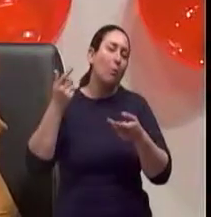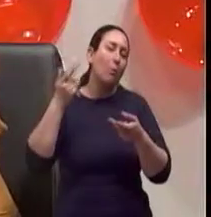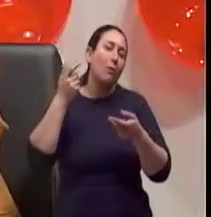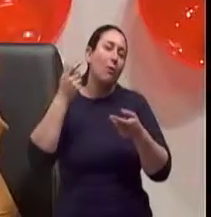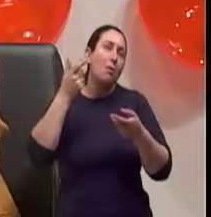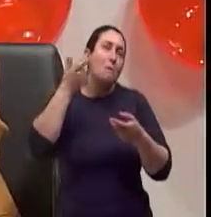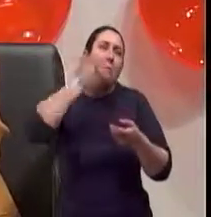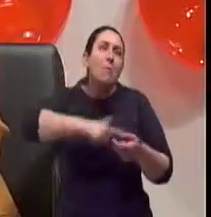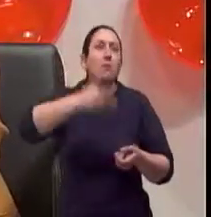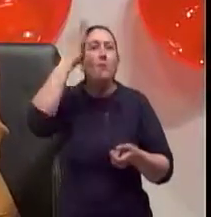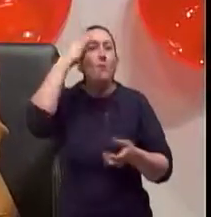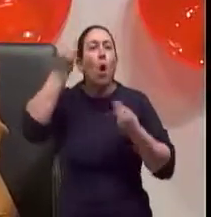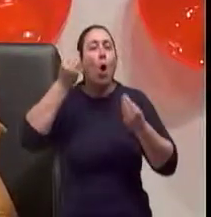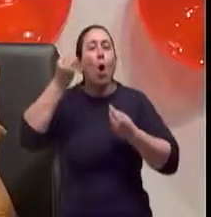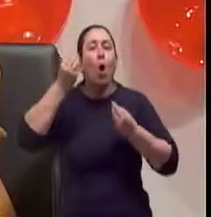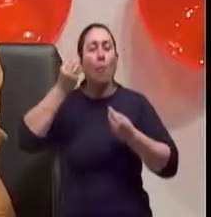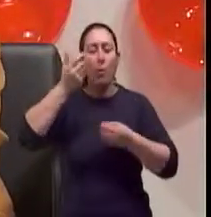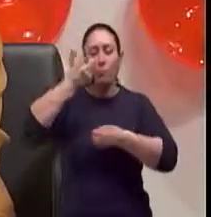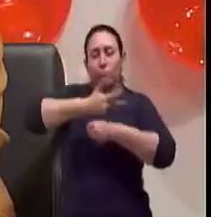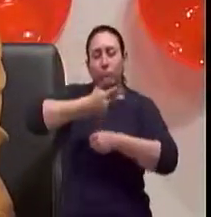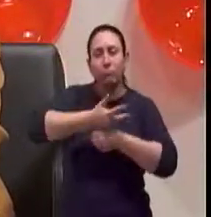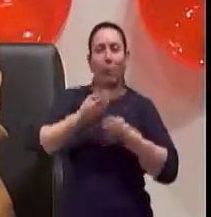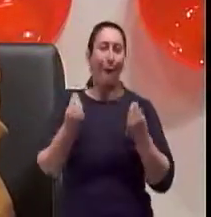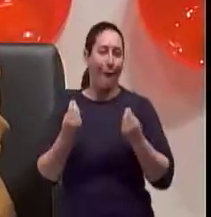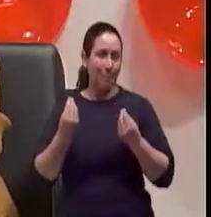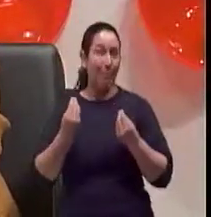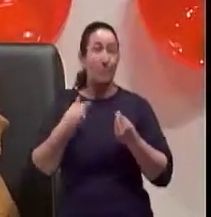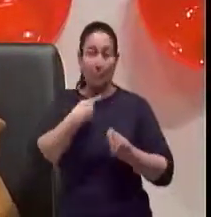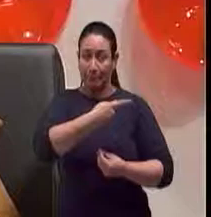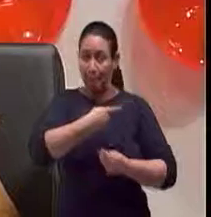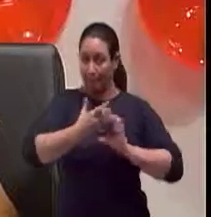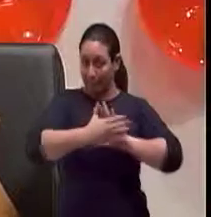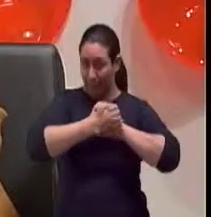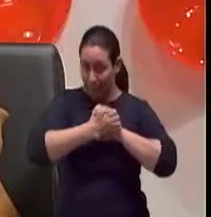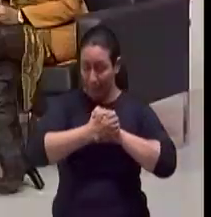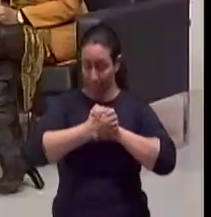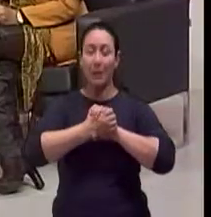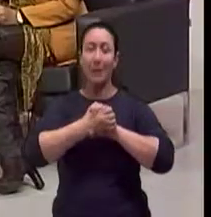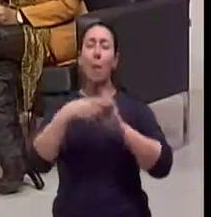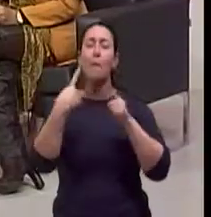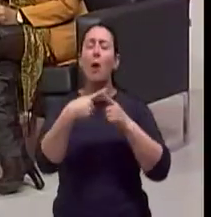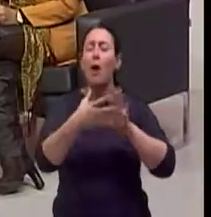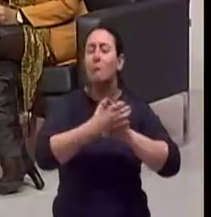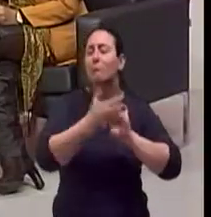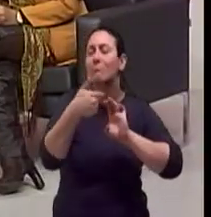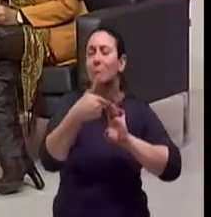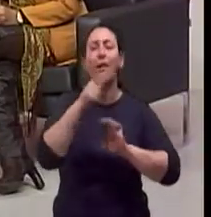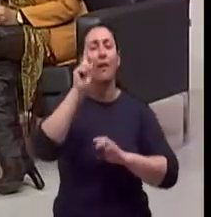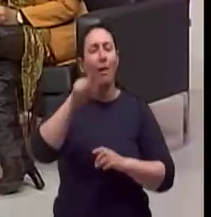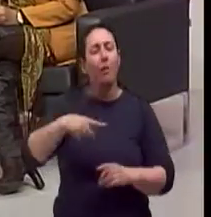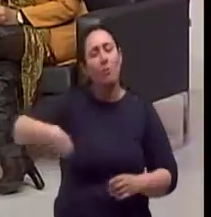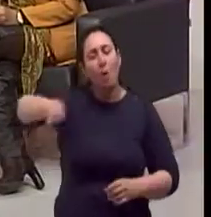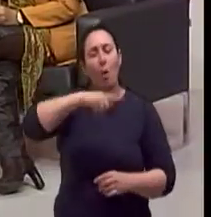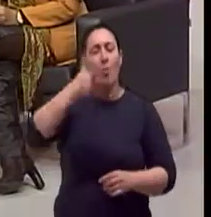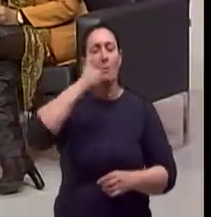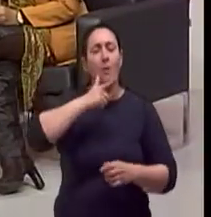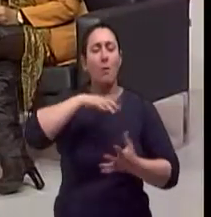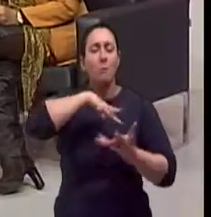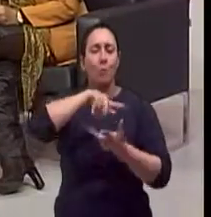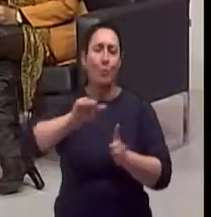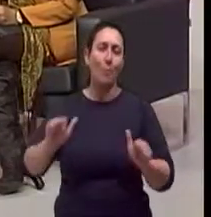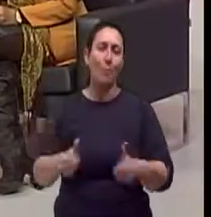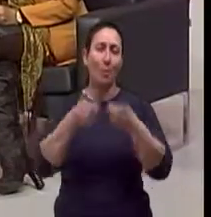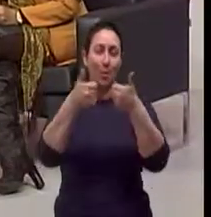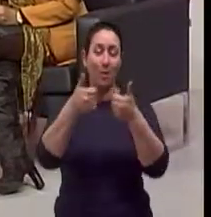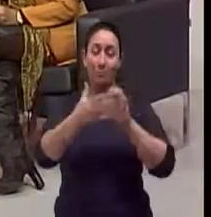envelhecer. Isso é uma arte. Luciana, me dá tua mão esquerda, que nós vamos terminar de mãos dadas. Ai, Porque assim é que a gente faz um mundo melhor, né?